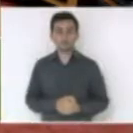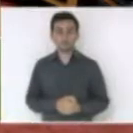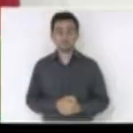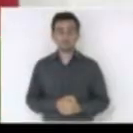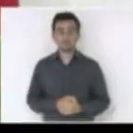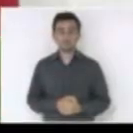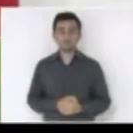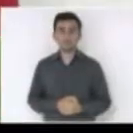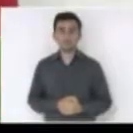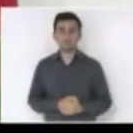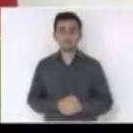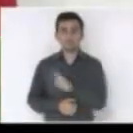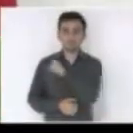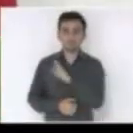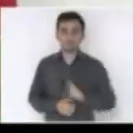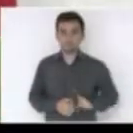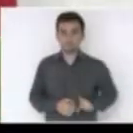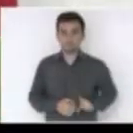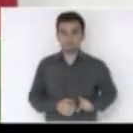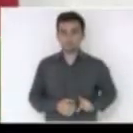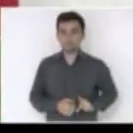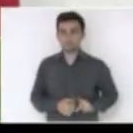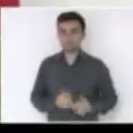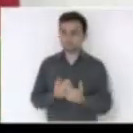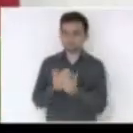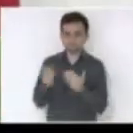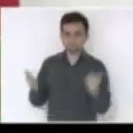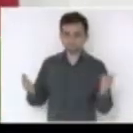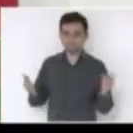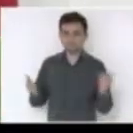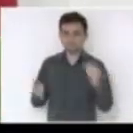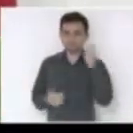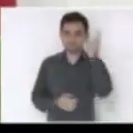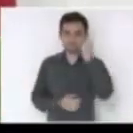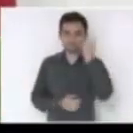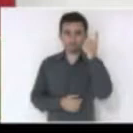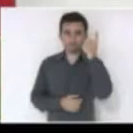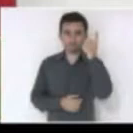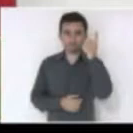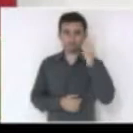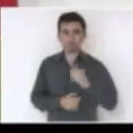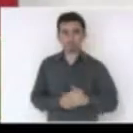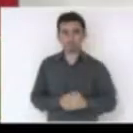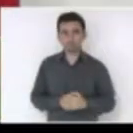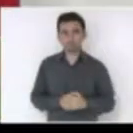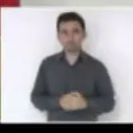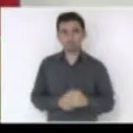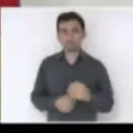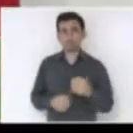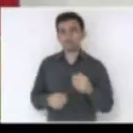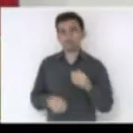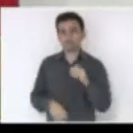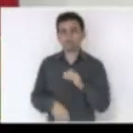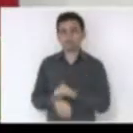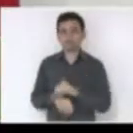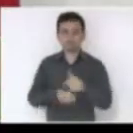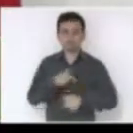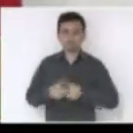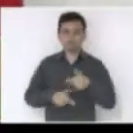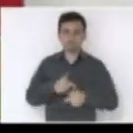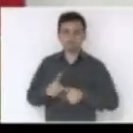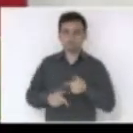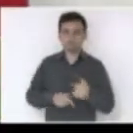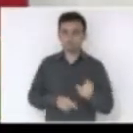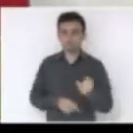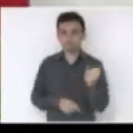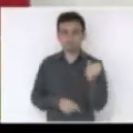Senhor presidente, senhores deputados, uma das tarefas mais